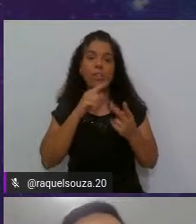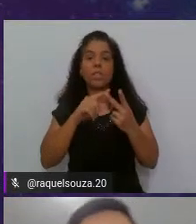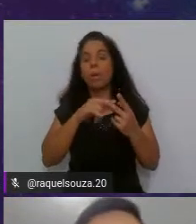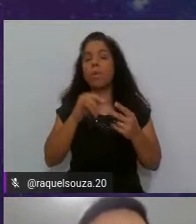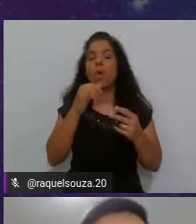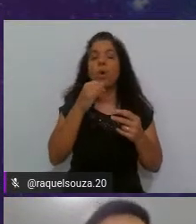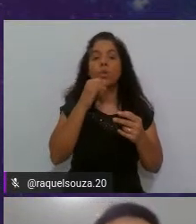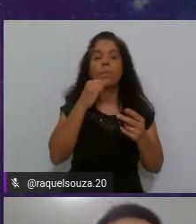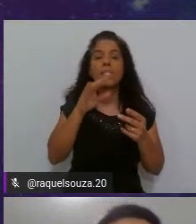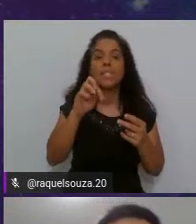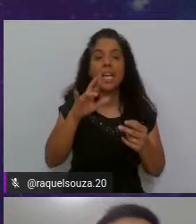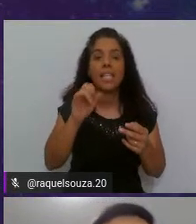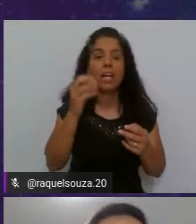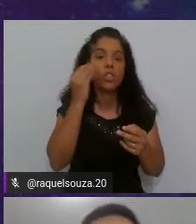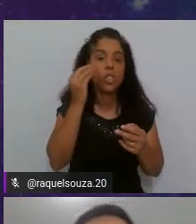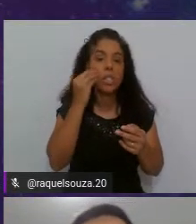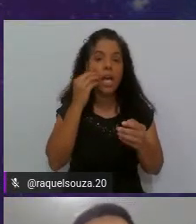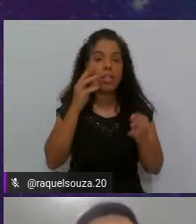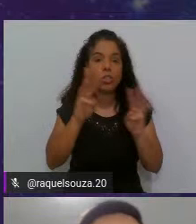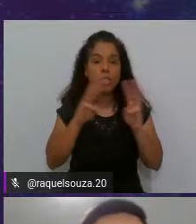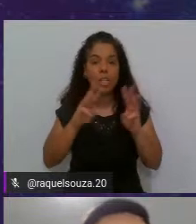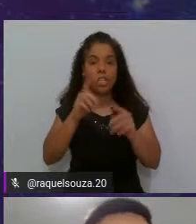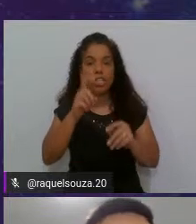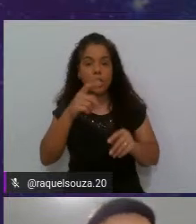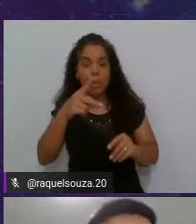cenários de testes do site XPTO.